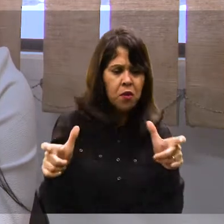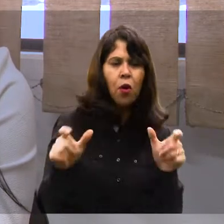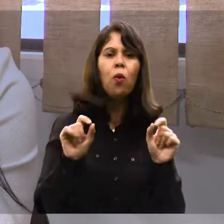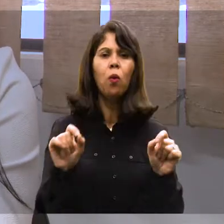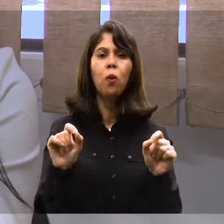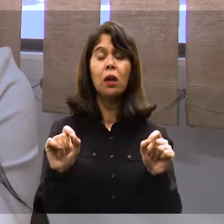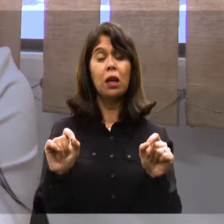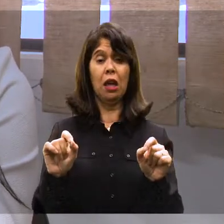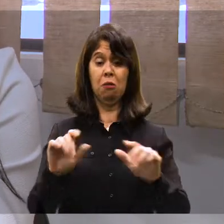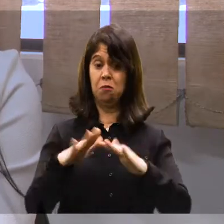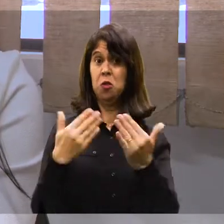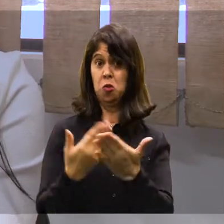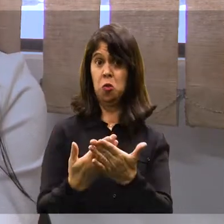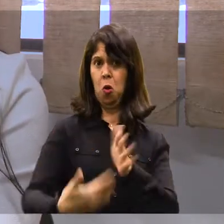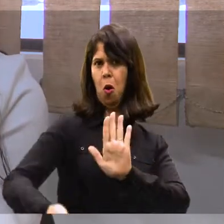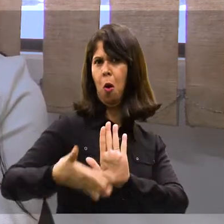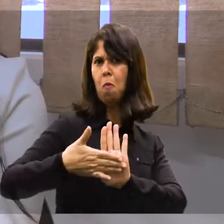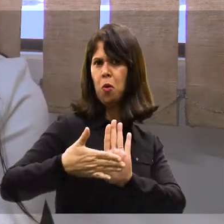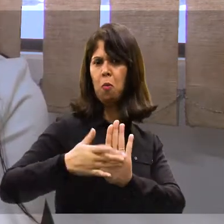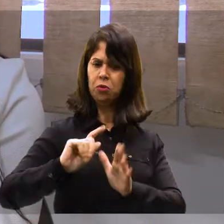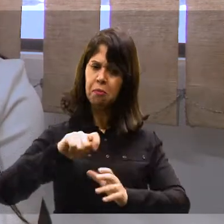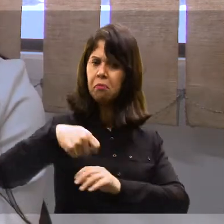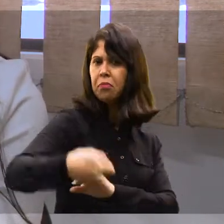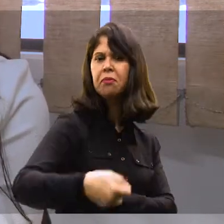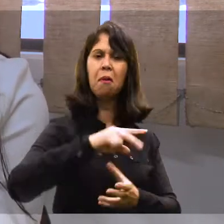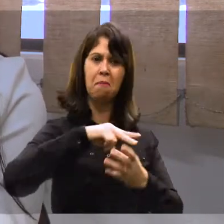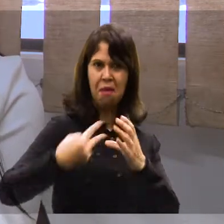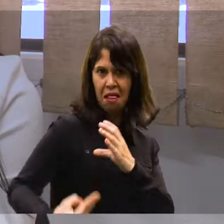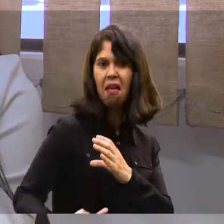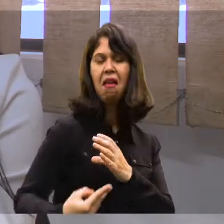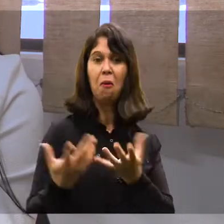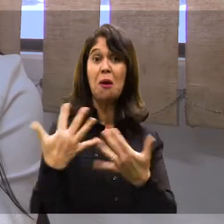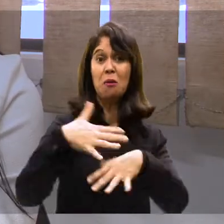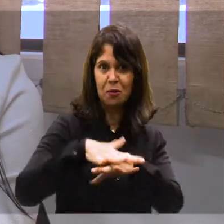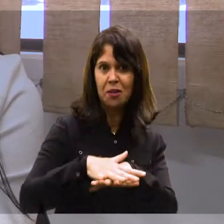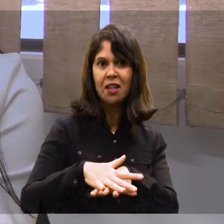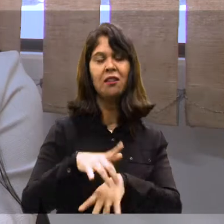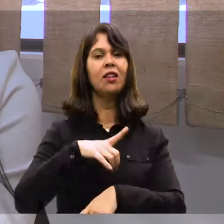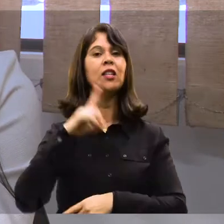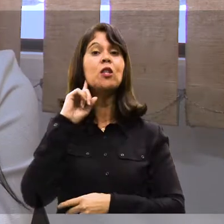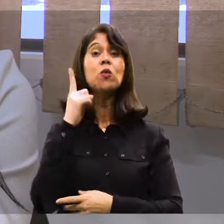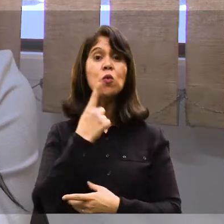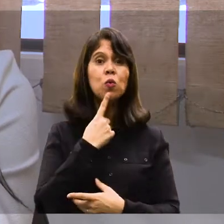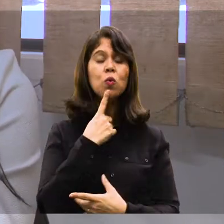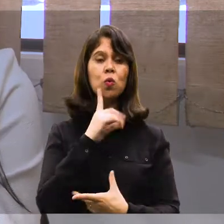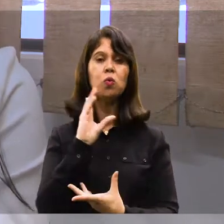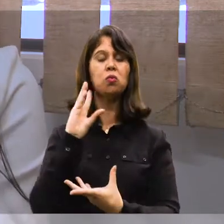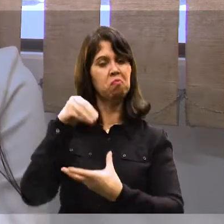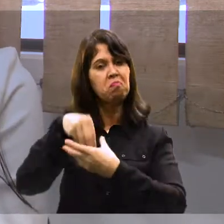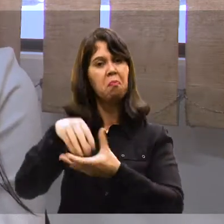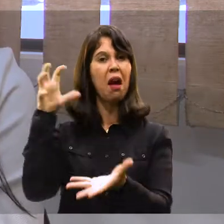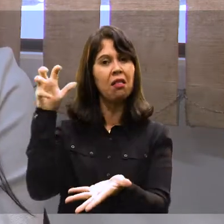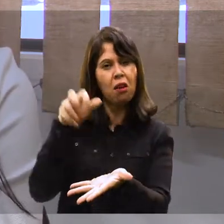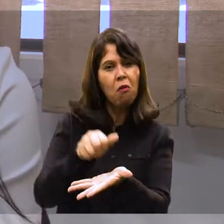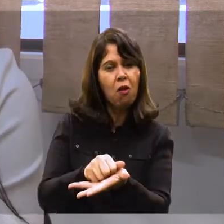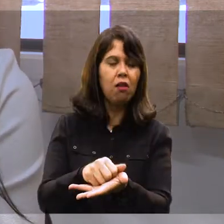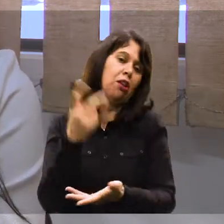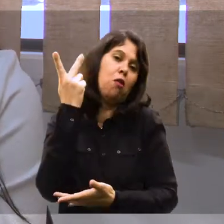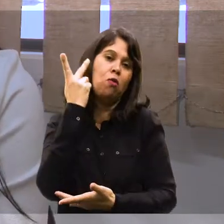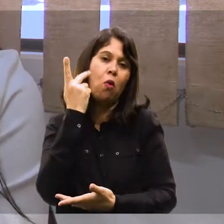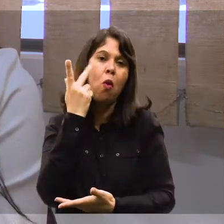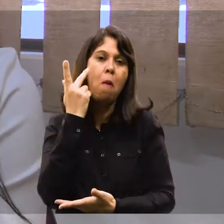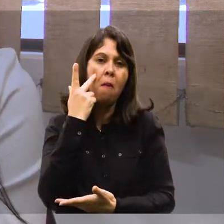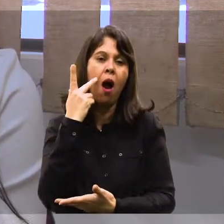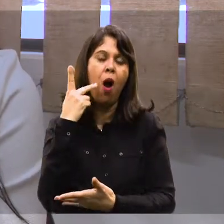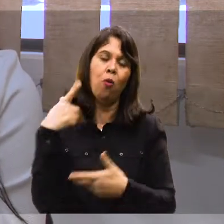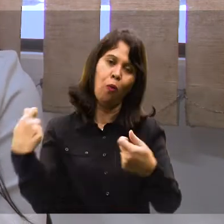essas escolas, elas têm se nomeado escolas com proposta bilíngue inclusiva, então, tem surdos incluídos dentro desse sistema, que é